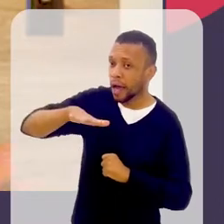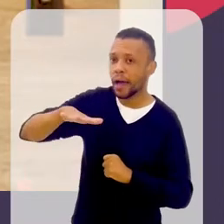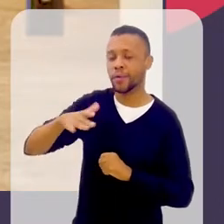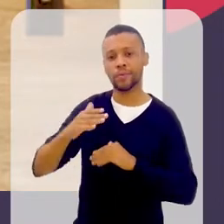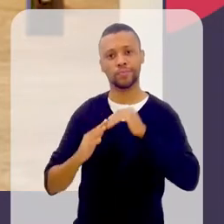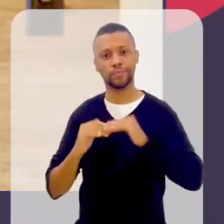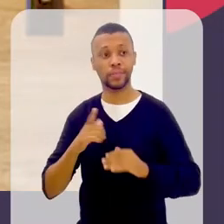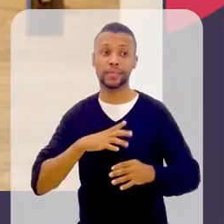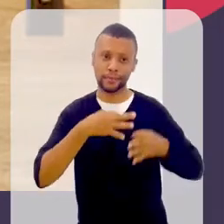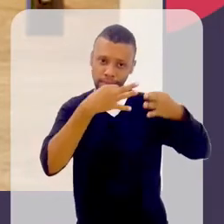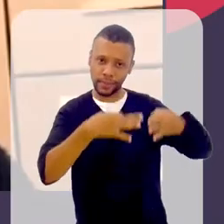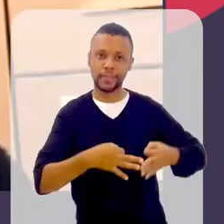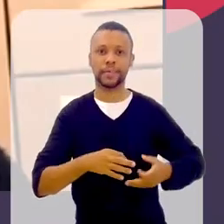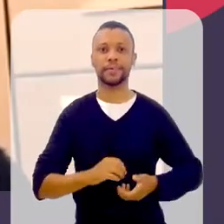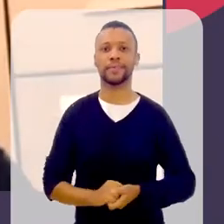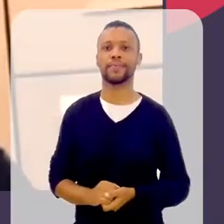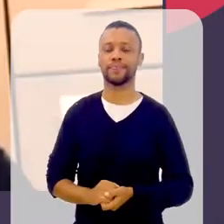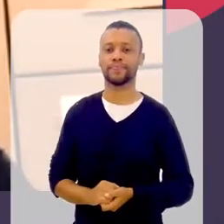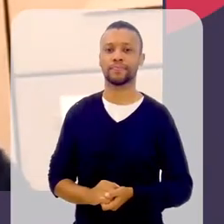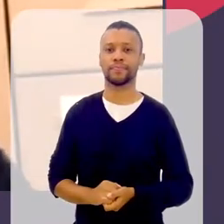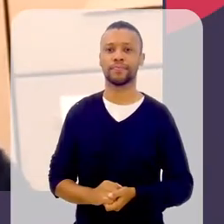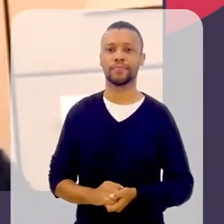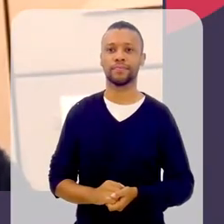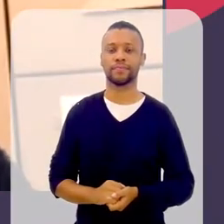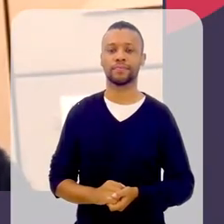quer seguir a sua carreira? Sim, com certeza.